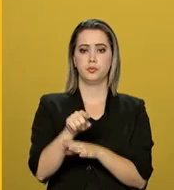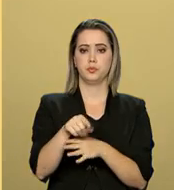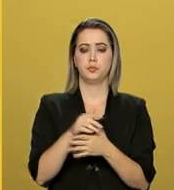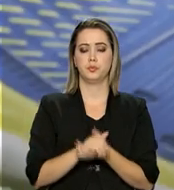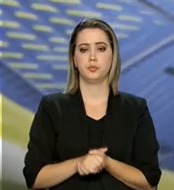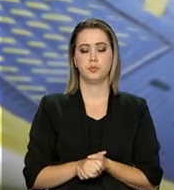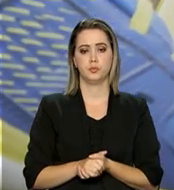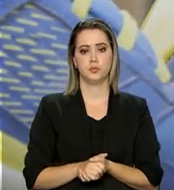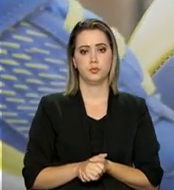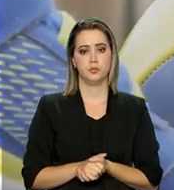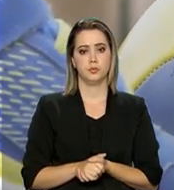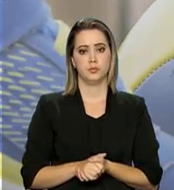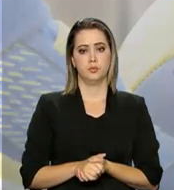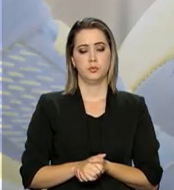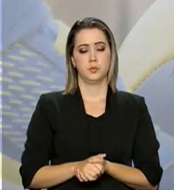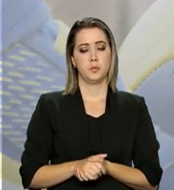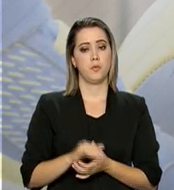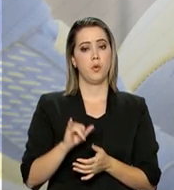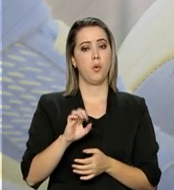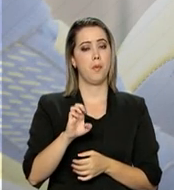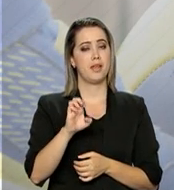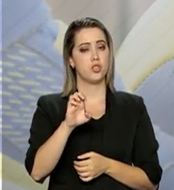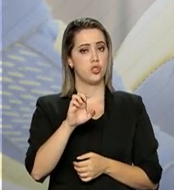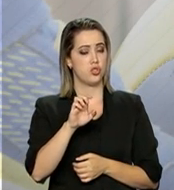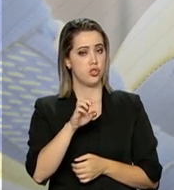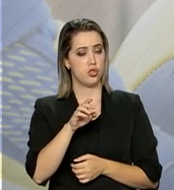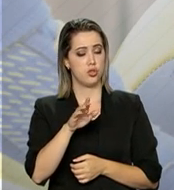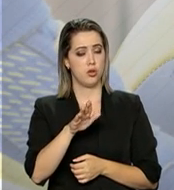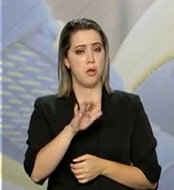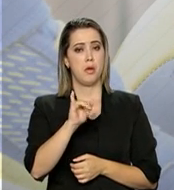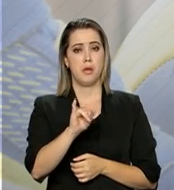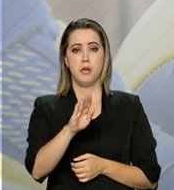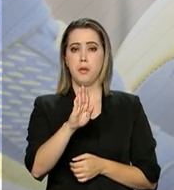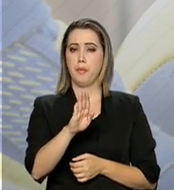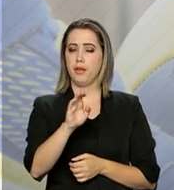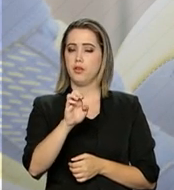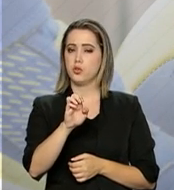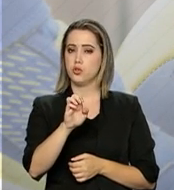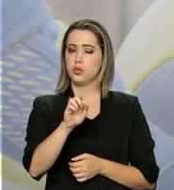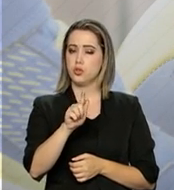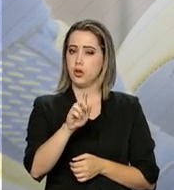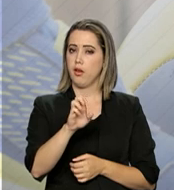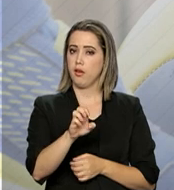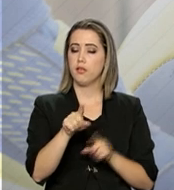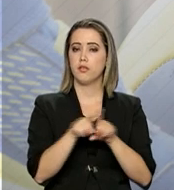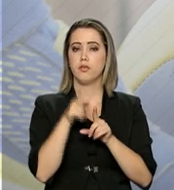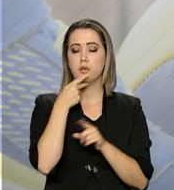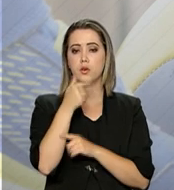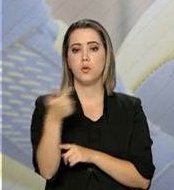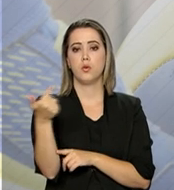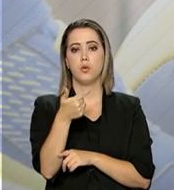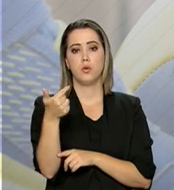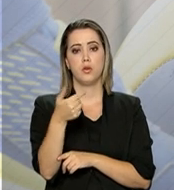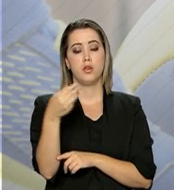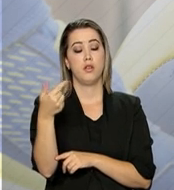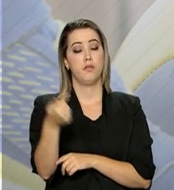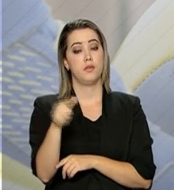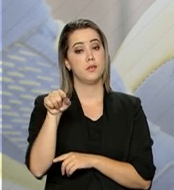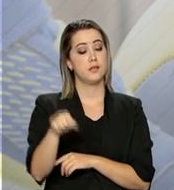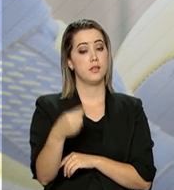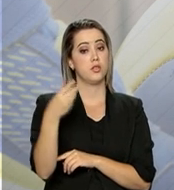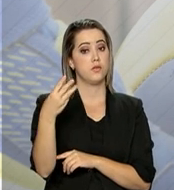isso. De acordo com o levantamento do IBGE, 27,3% dos municípios brasileiros tinham escolas da